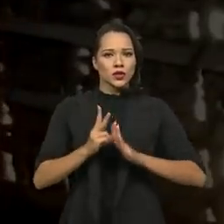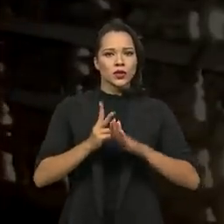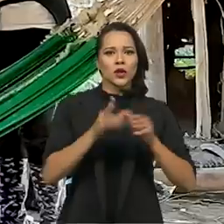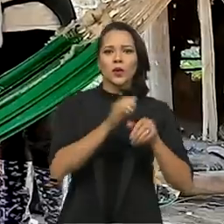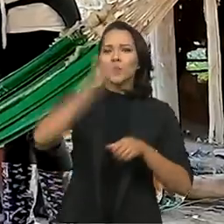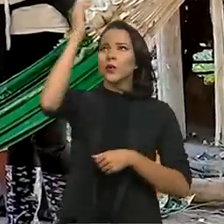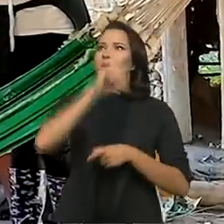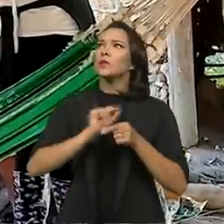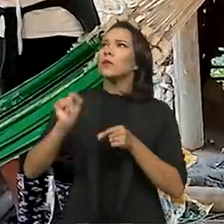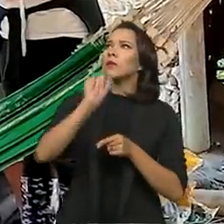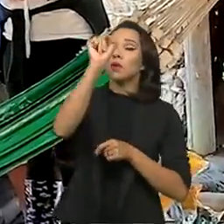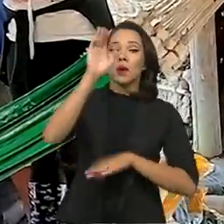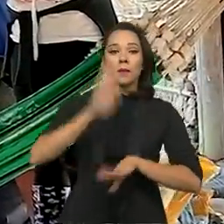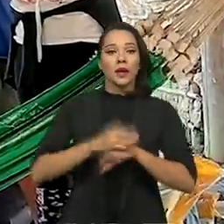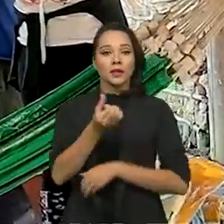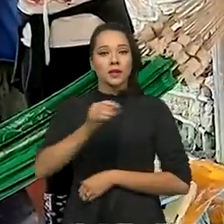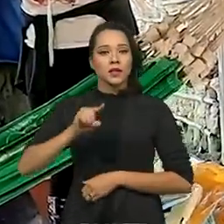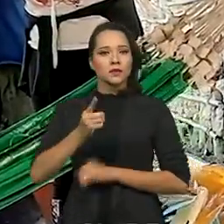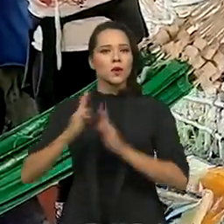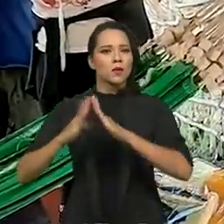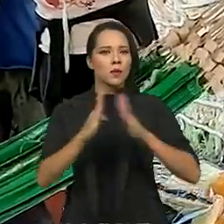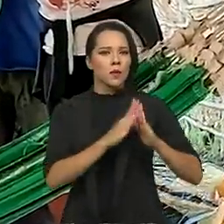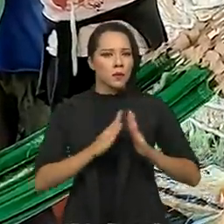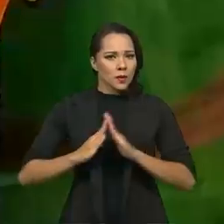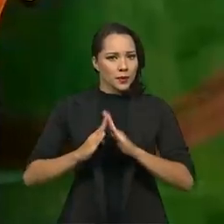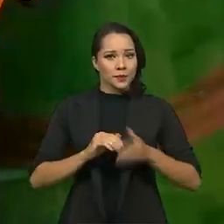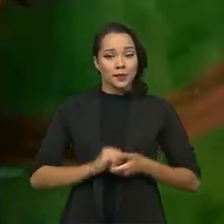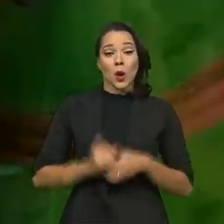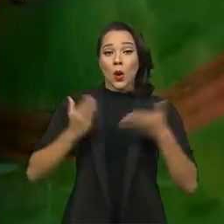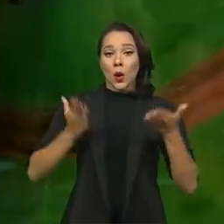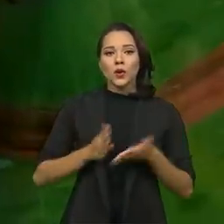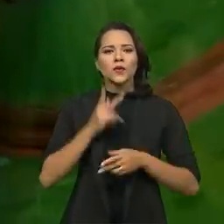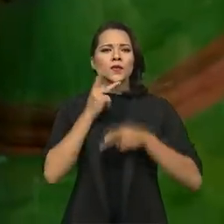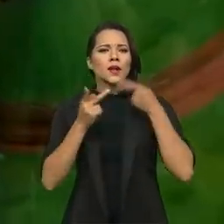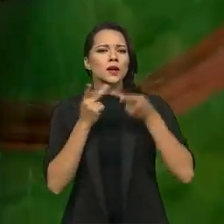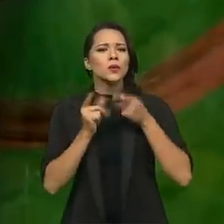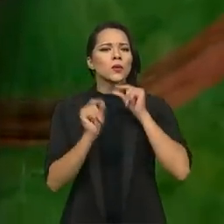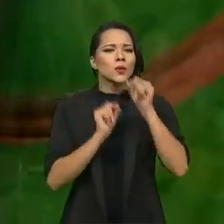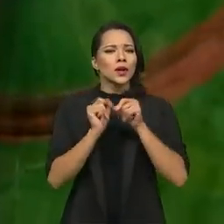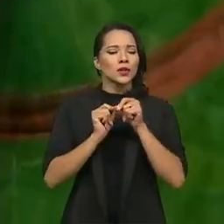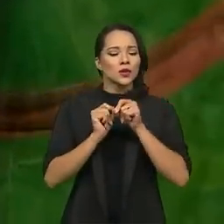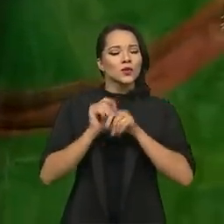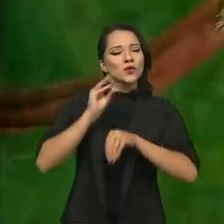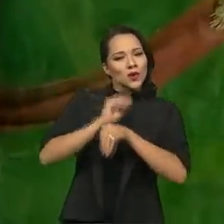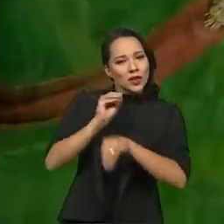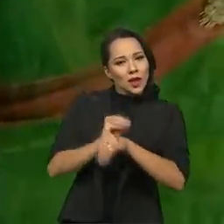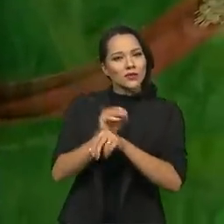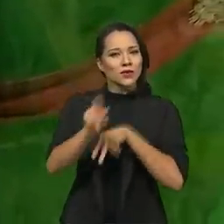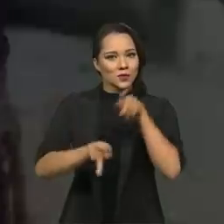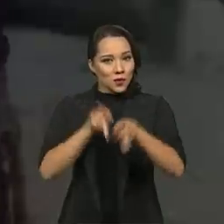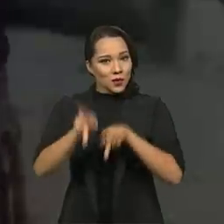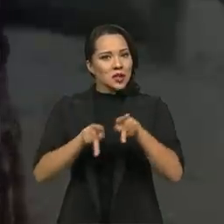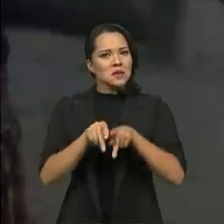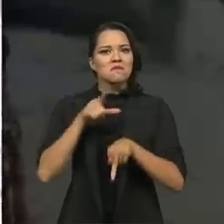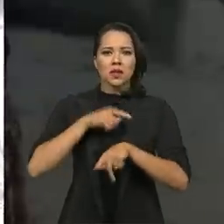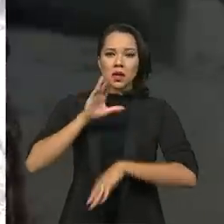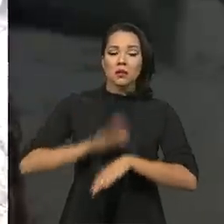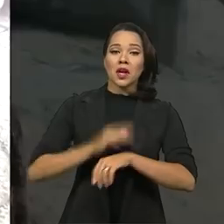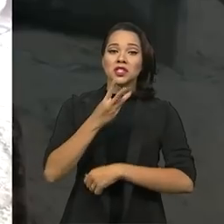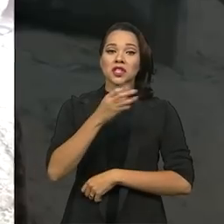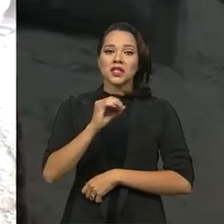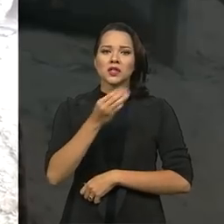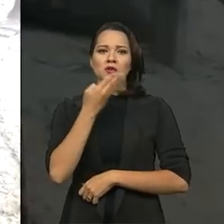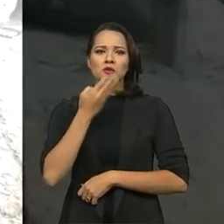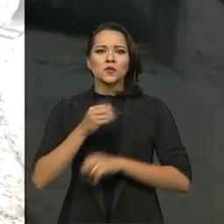espalhados em mais de 6 mil aldeias. Hoje nós vamos falar dos cuidados com essa população que abrange mais de